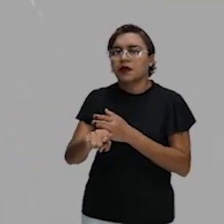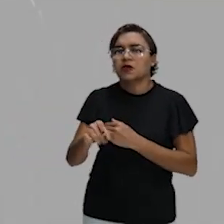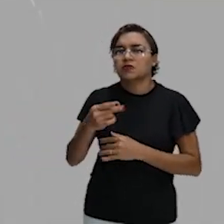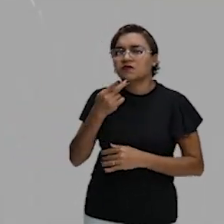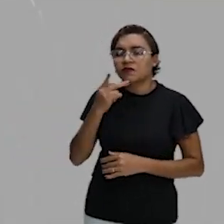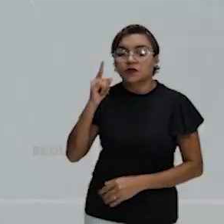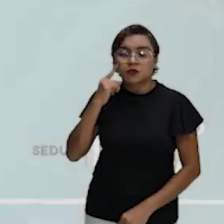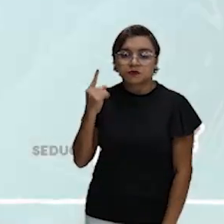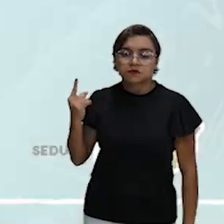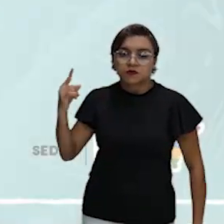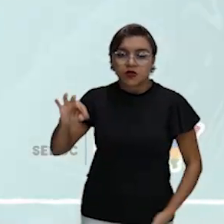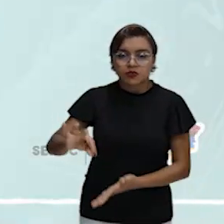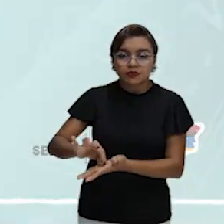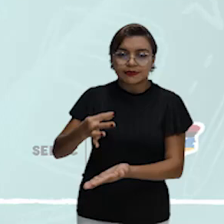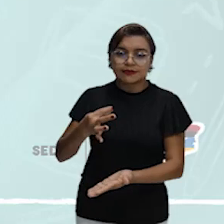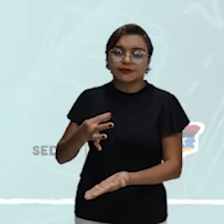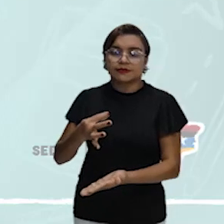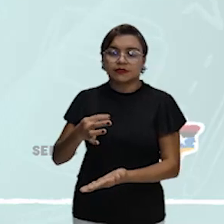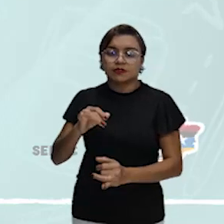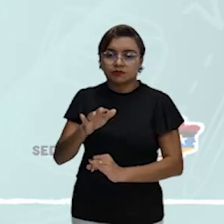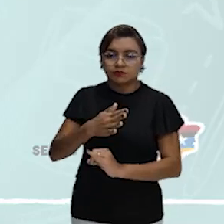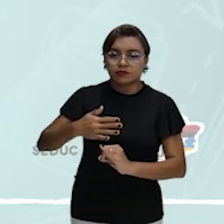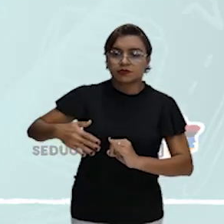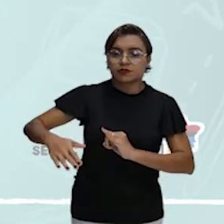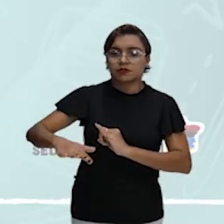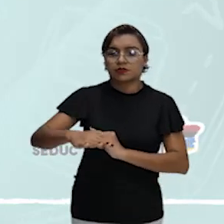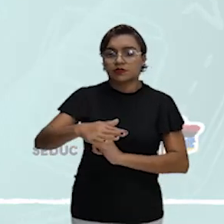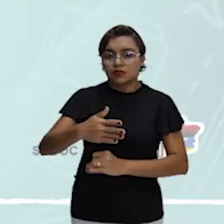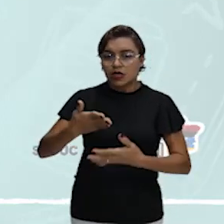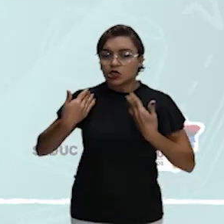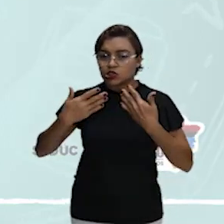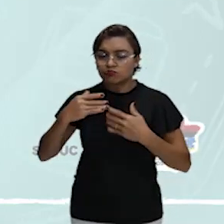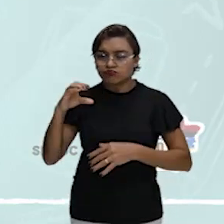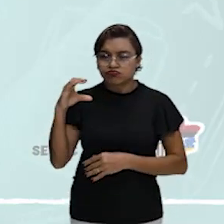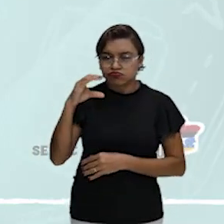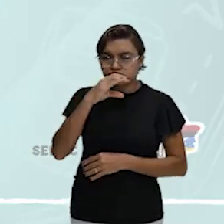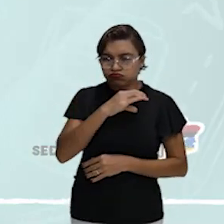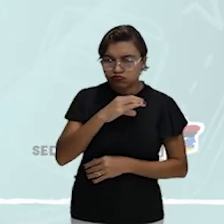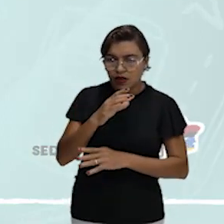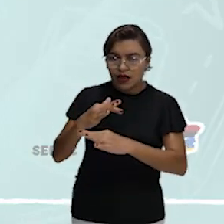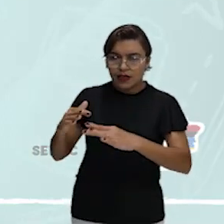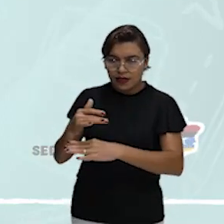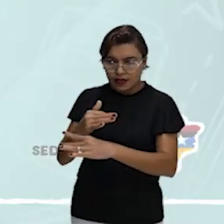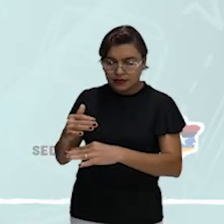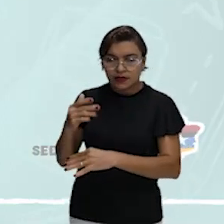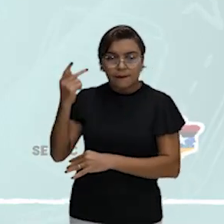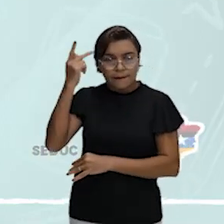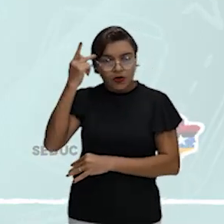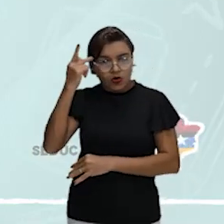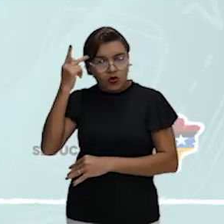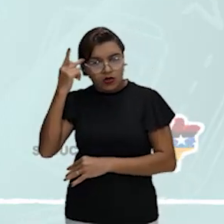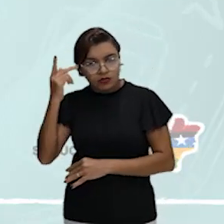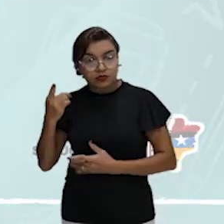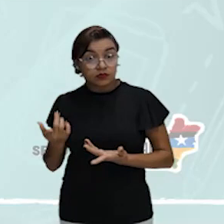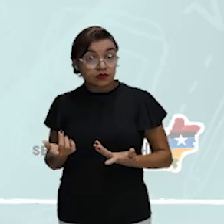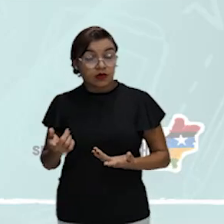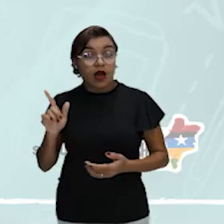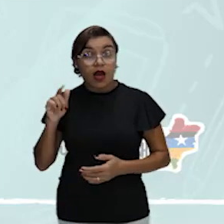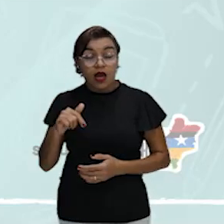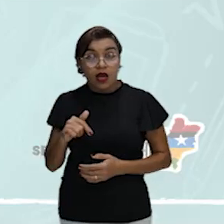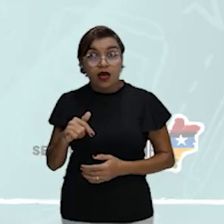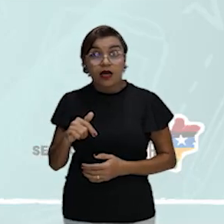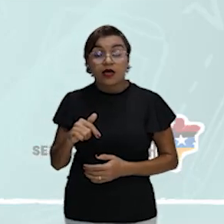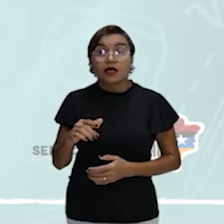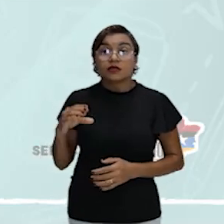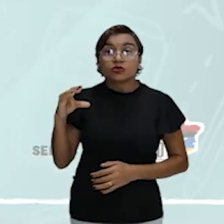Os registros da difusão das ilhas de calor nas cidades médias paulistas podem estar vinculados a quê? Ao aquecimento global? Gente, o aquecimento